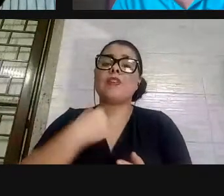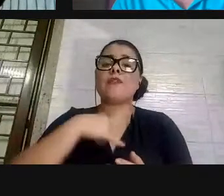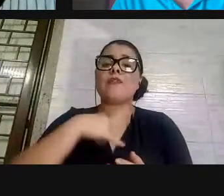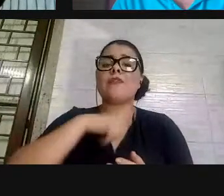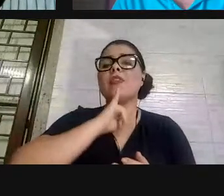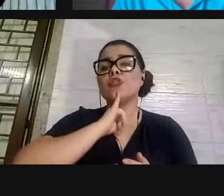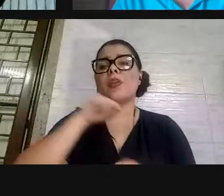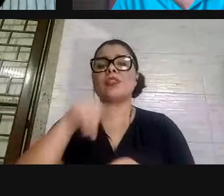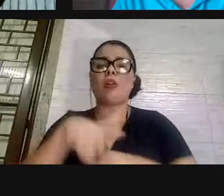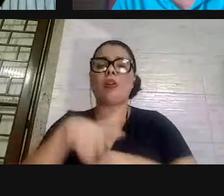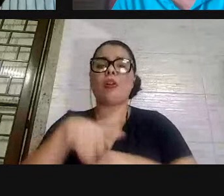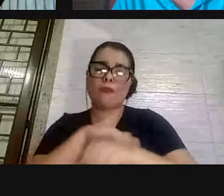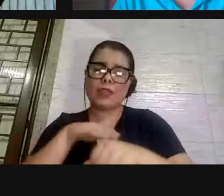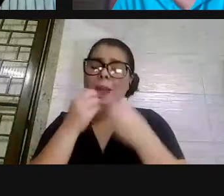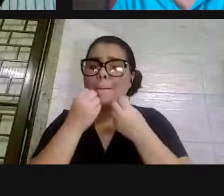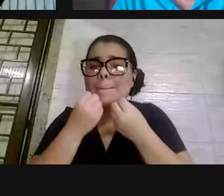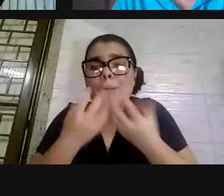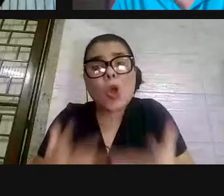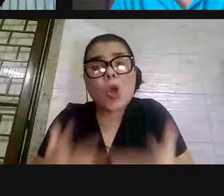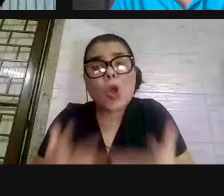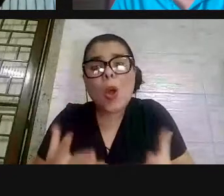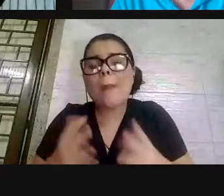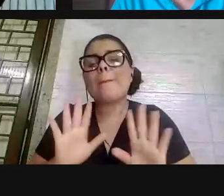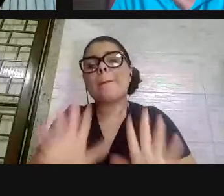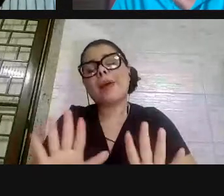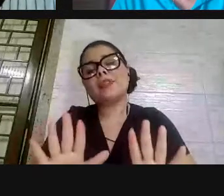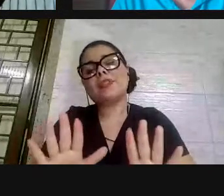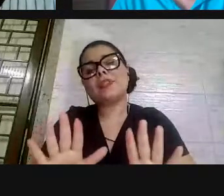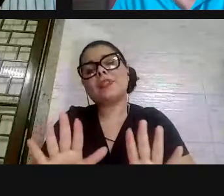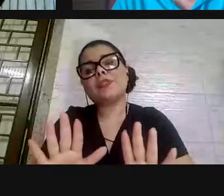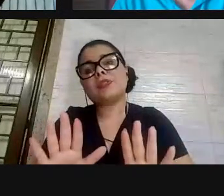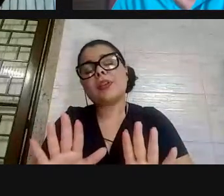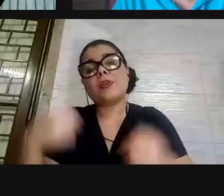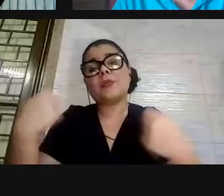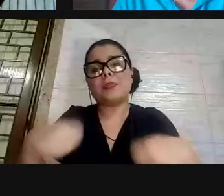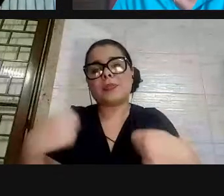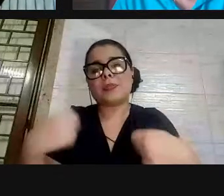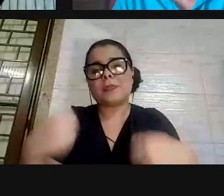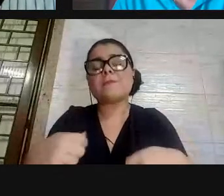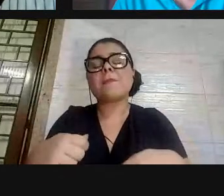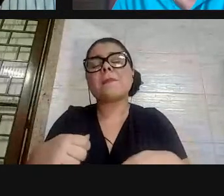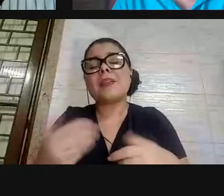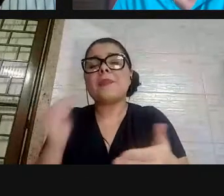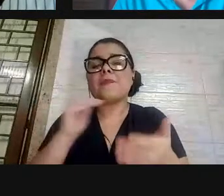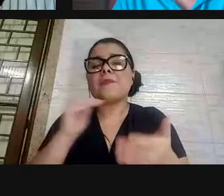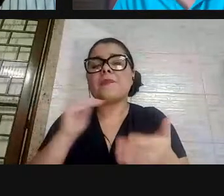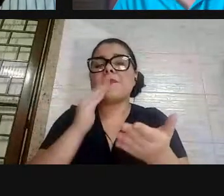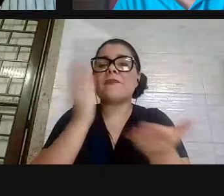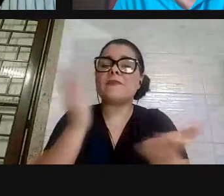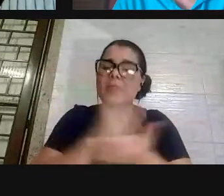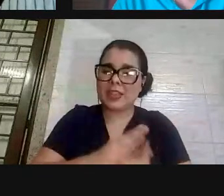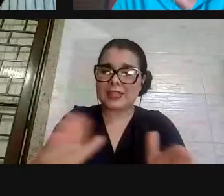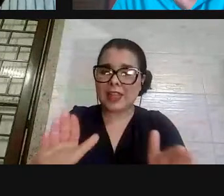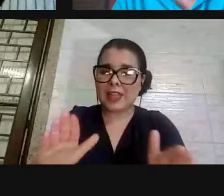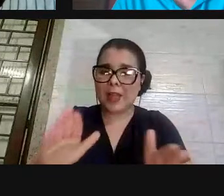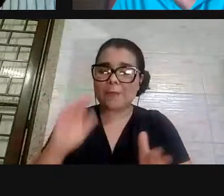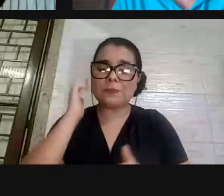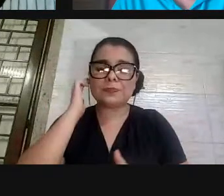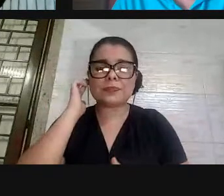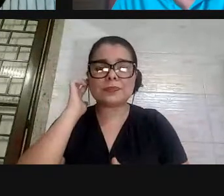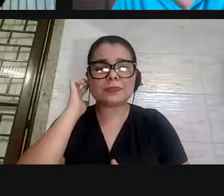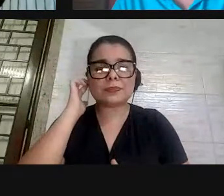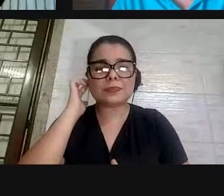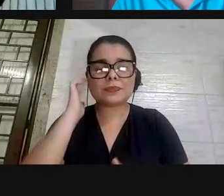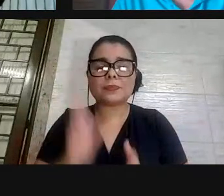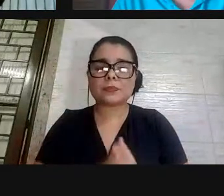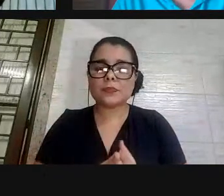muito boa, está muito afinada, mas nós temos que ir para as considerações finais, eu vou dar